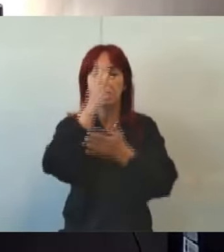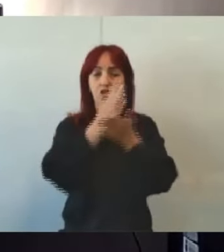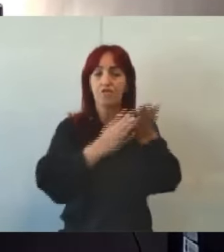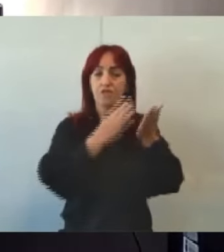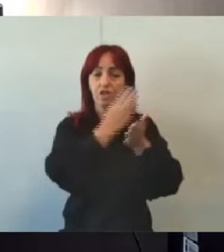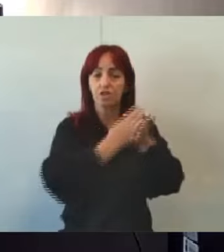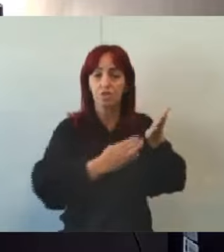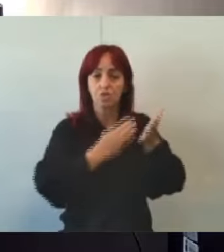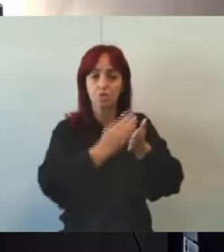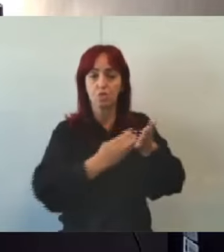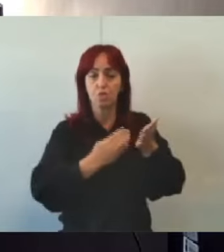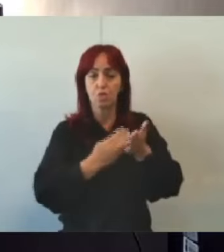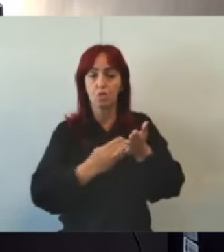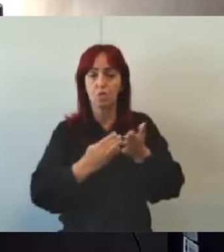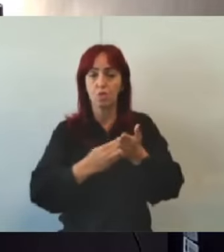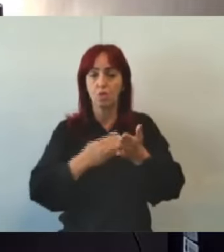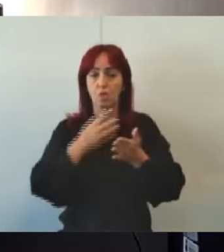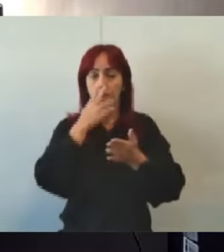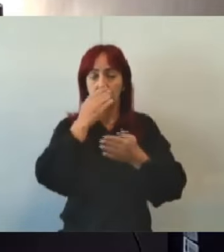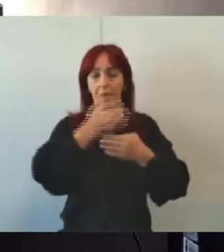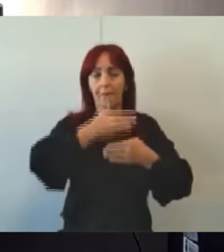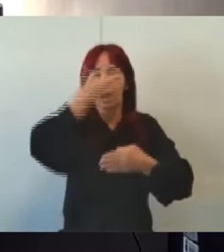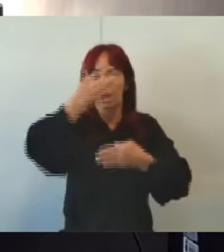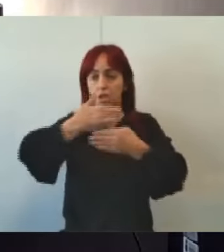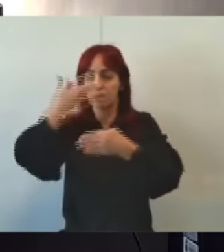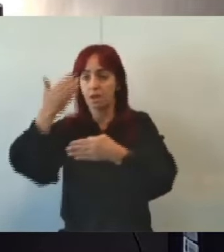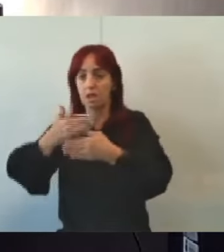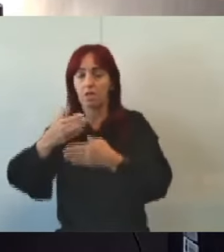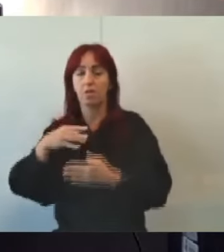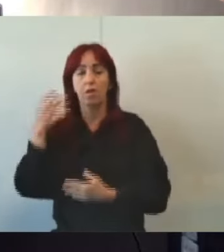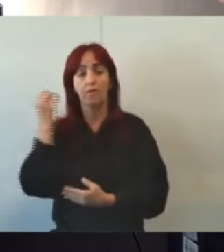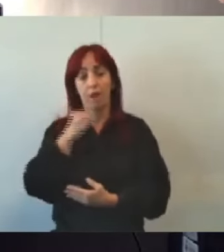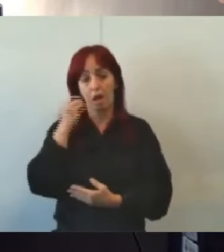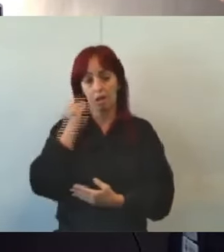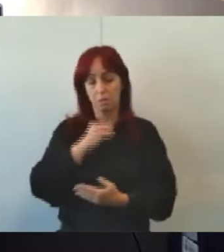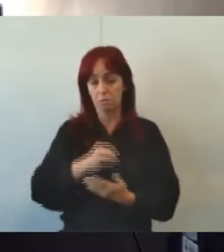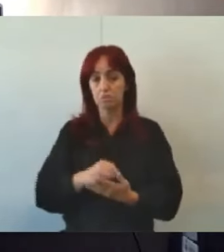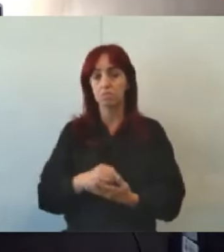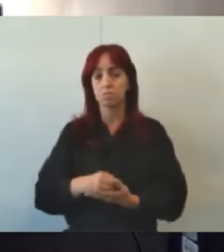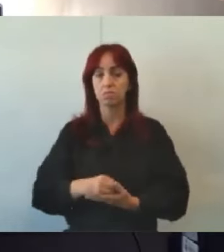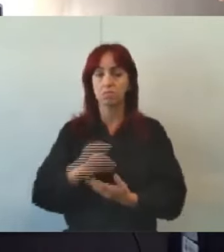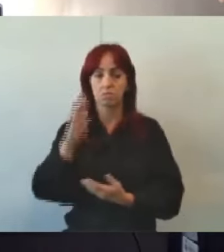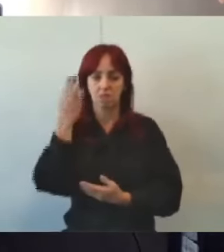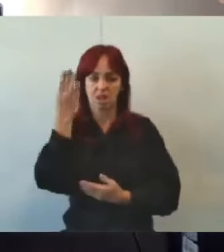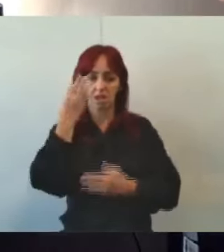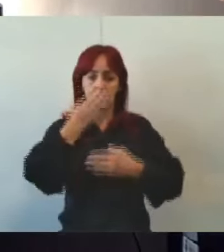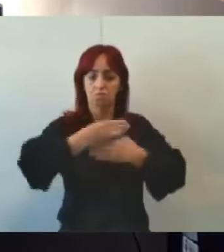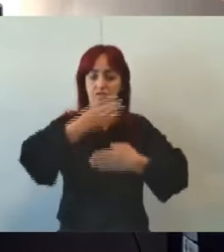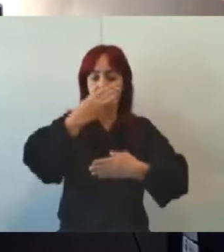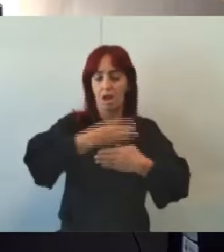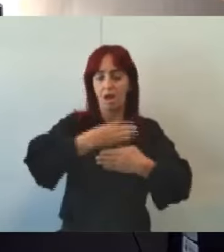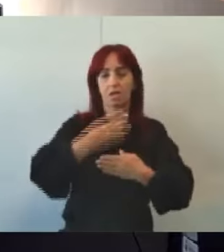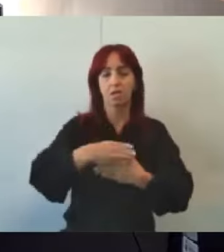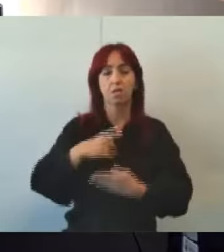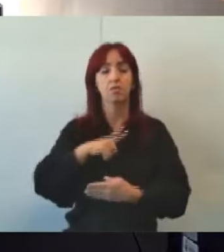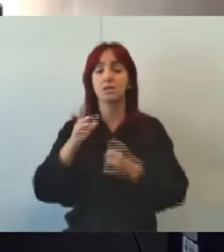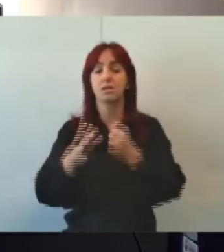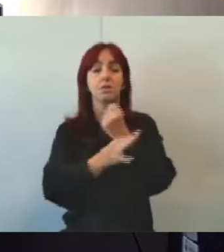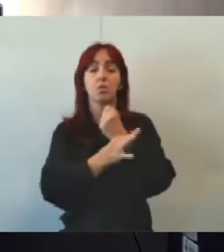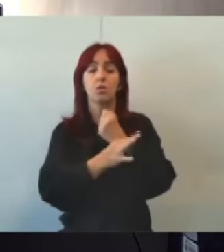fracas. Não dão mais segurança para os conselheiros.